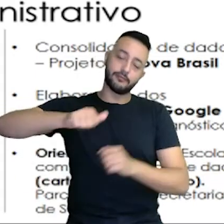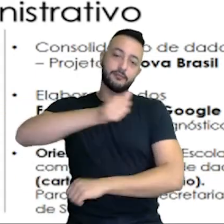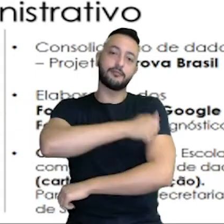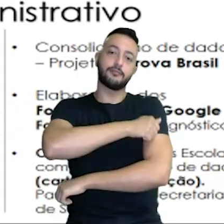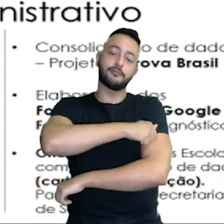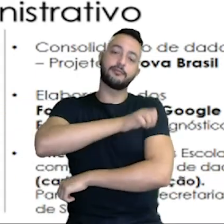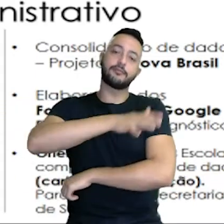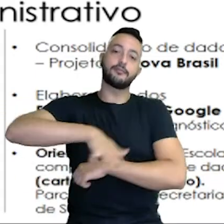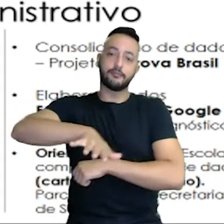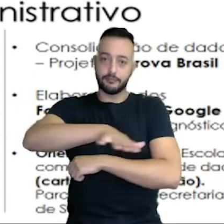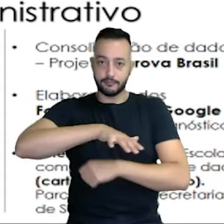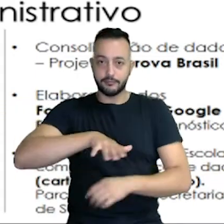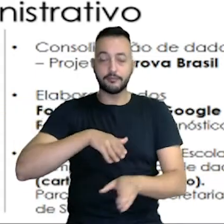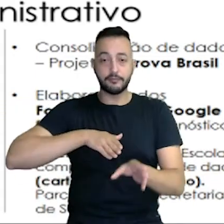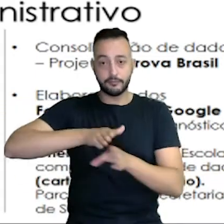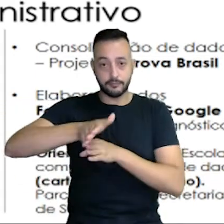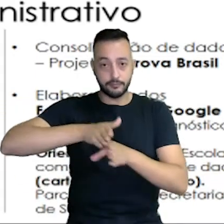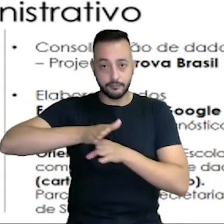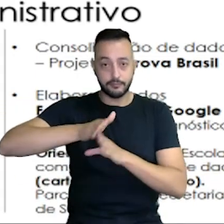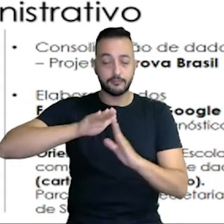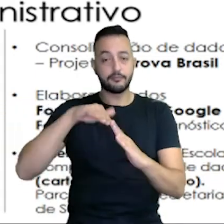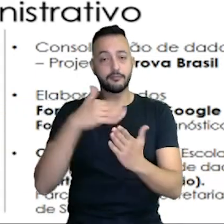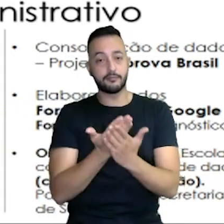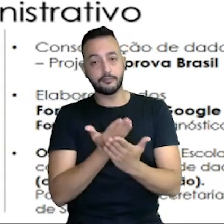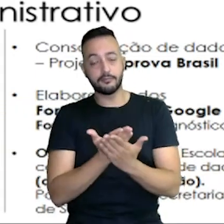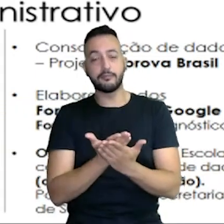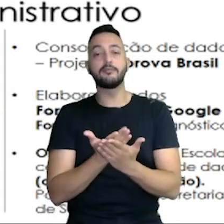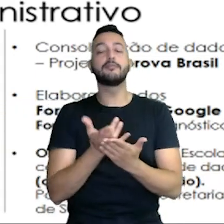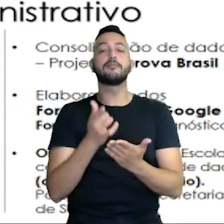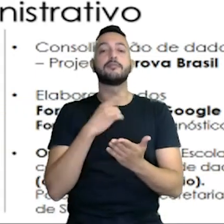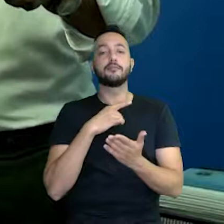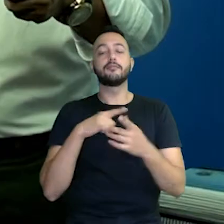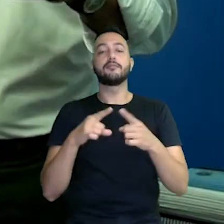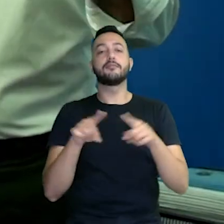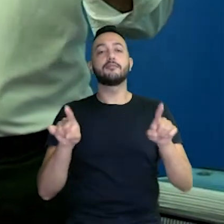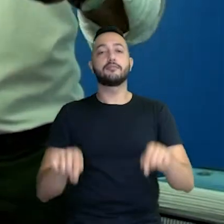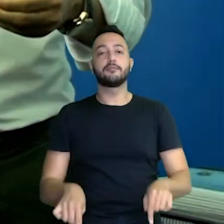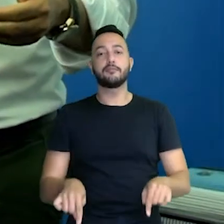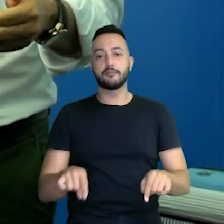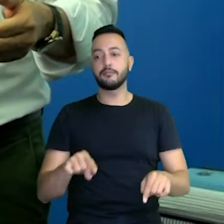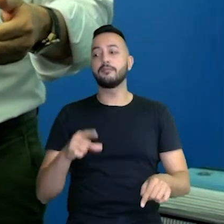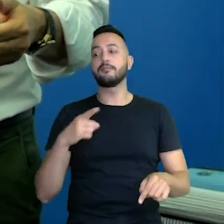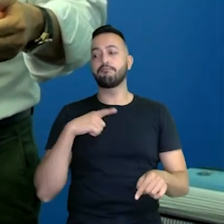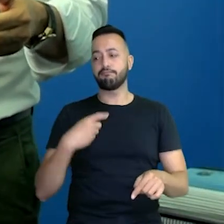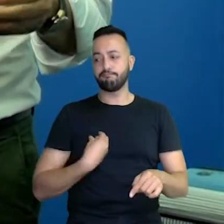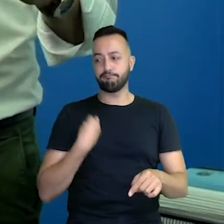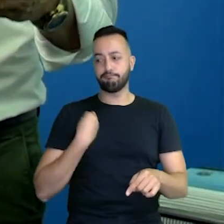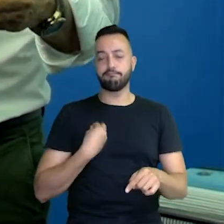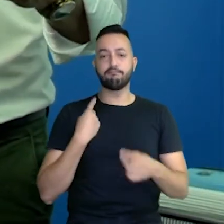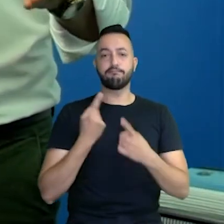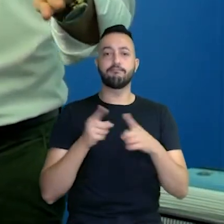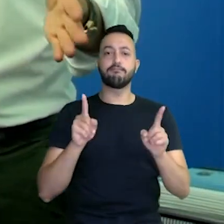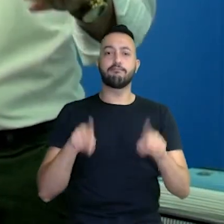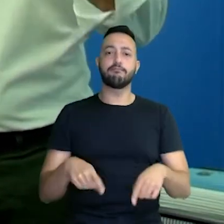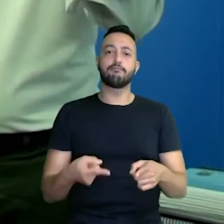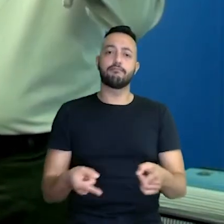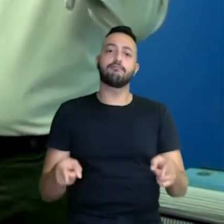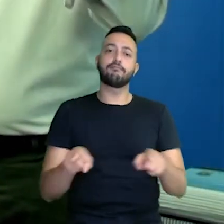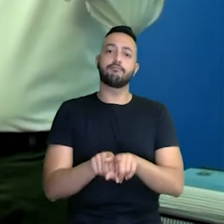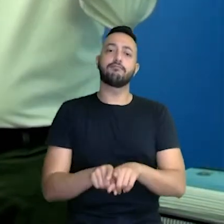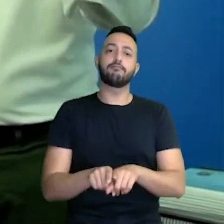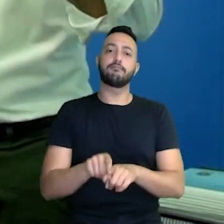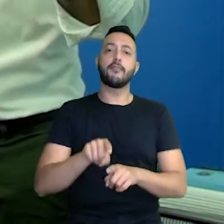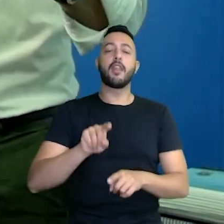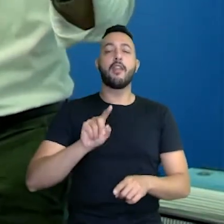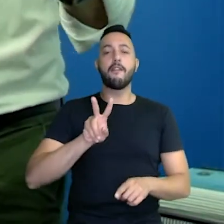alunos, orientações às escolas. Nós temos um projeto ativo, que é o projeto que em parceria com a Vivo,